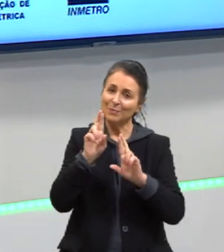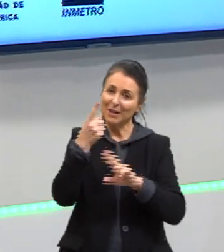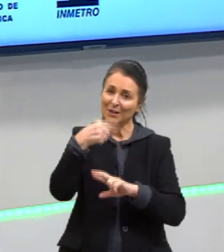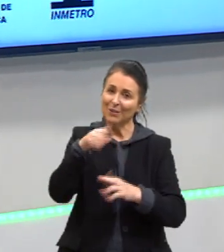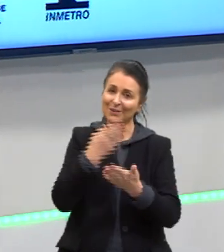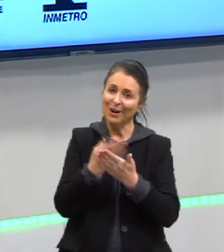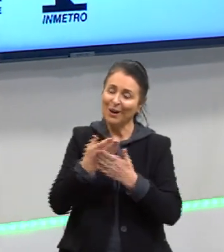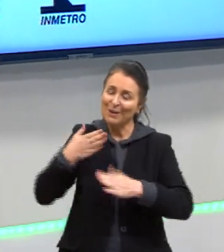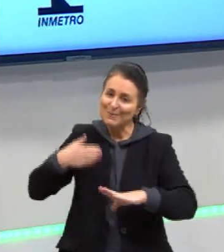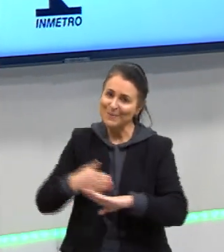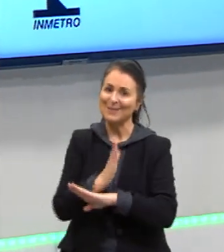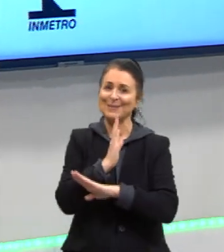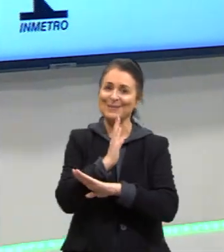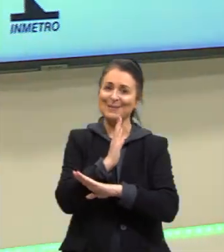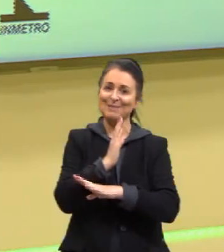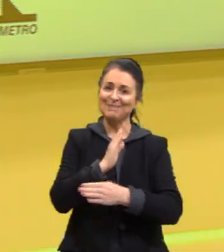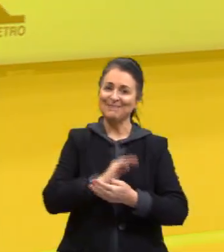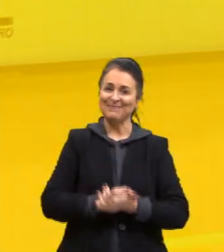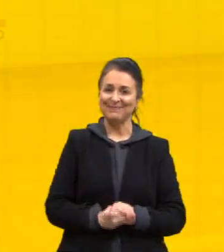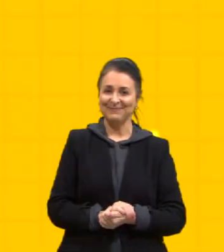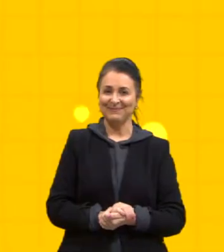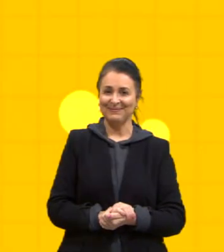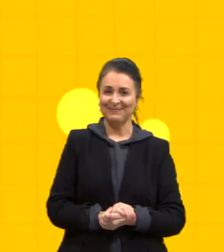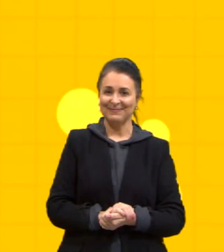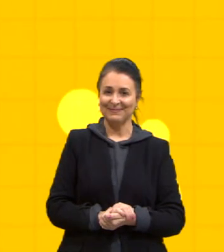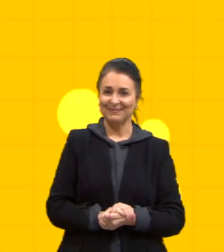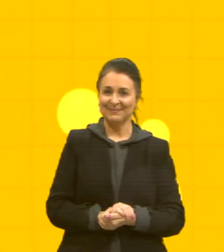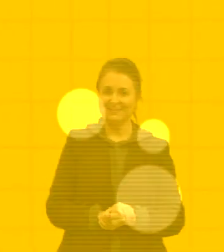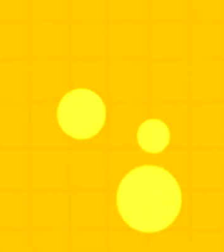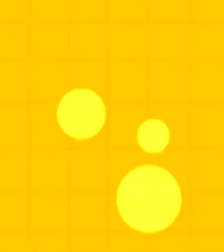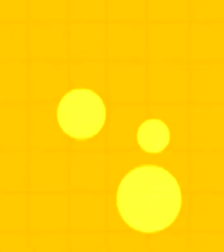aula. E partiu passar. Tchau,